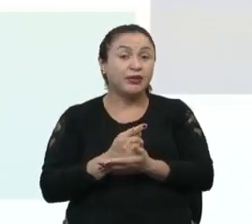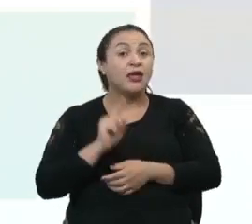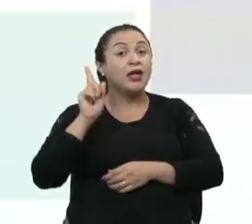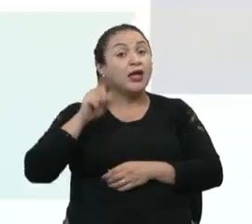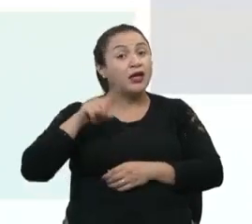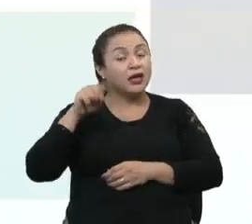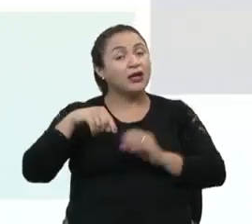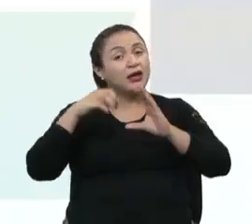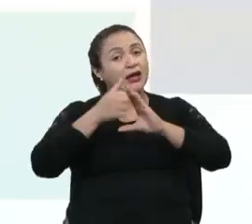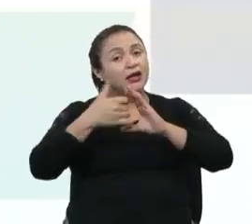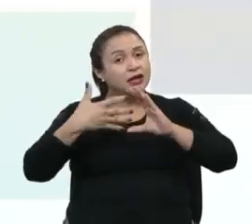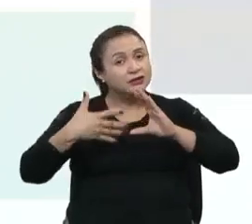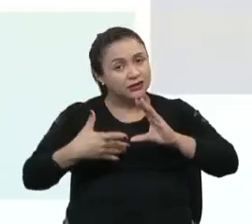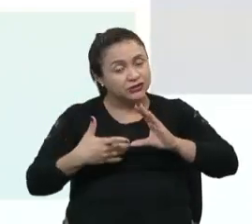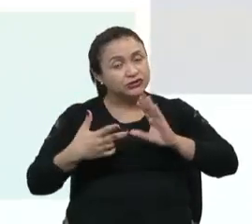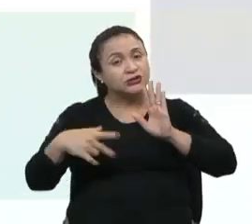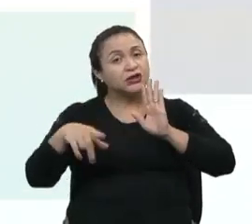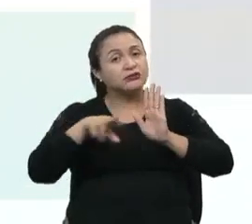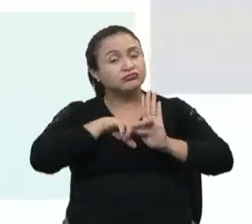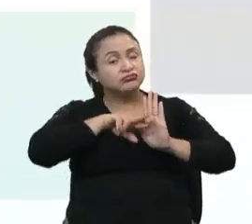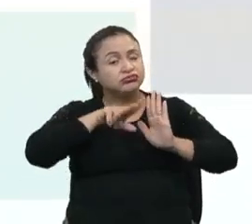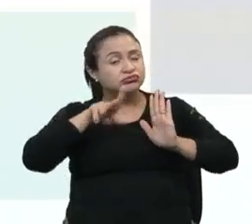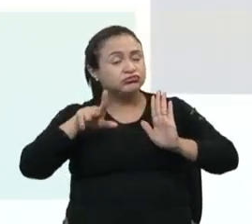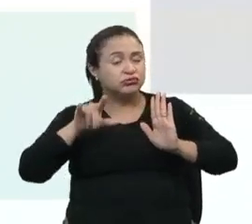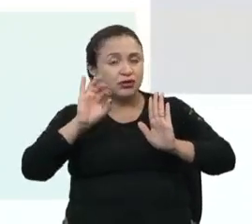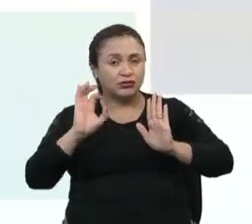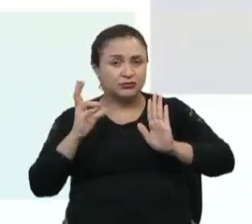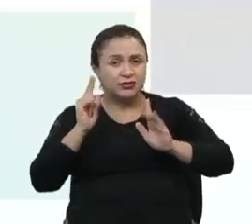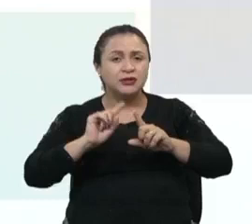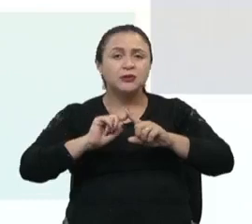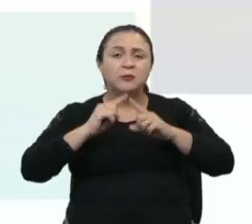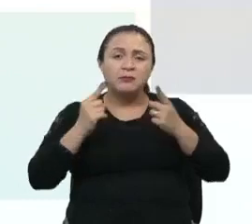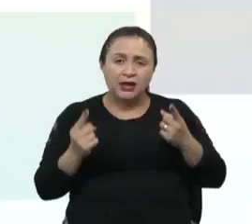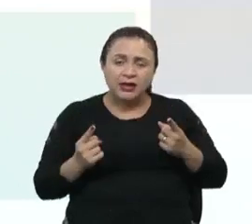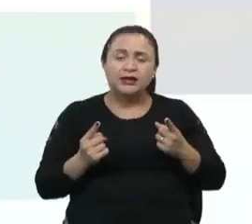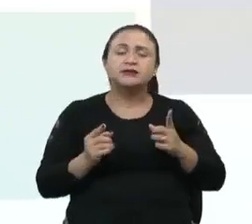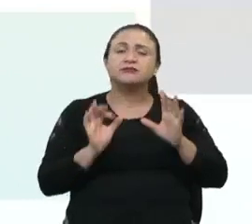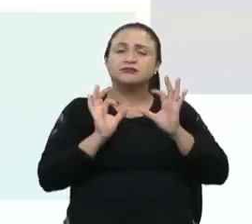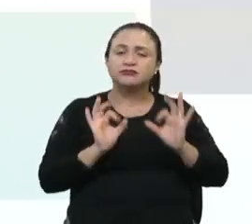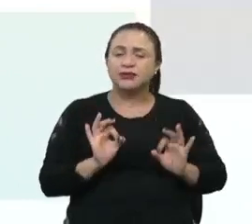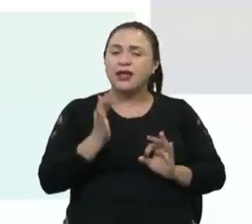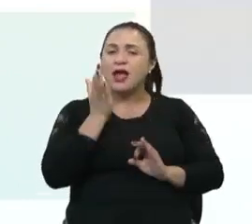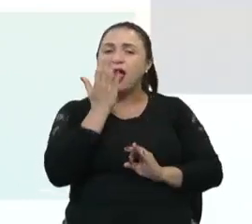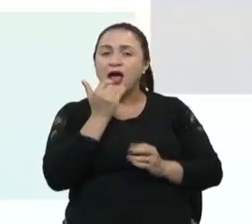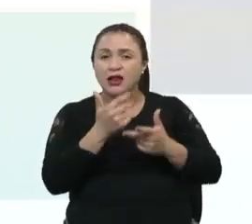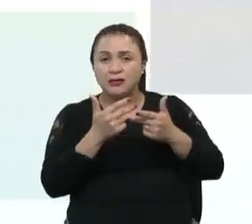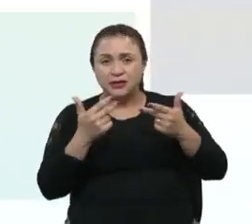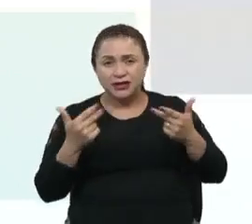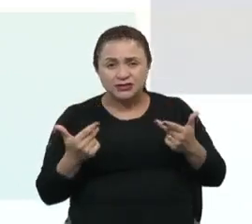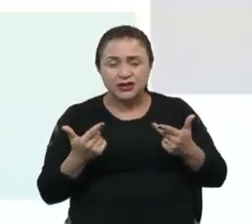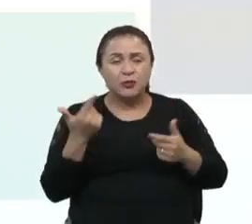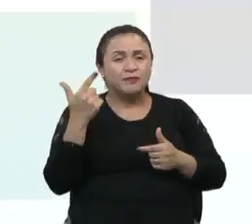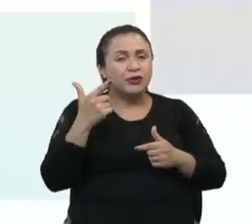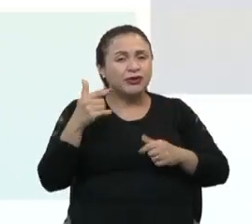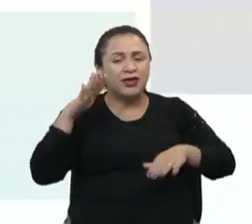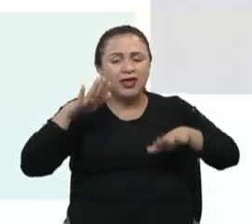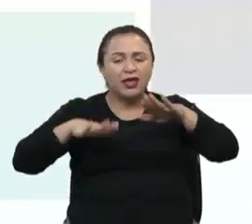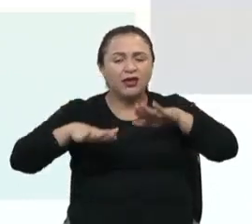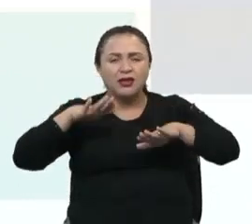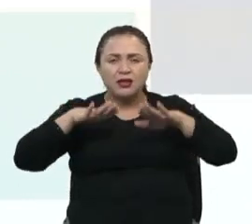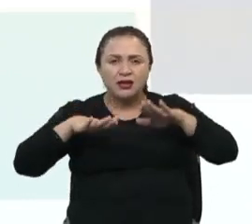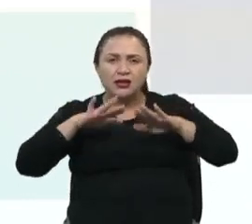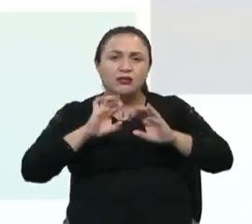característica multifatorial, mas sem dúvida que uma alimentação desequilibrada